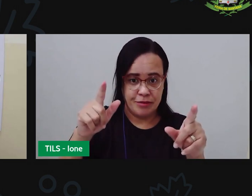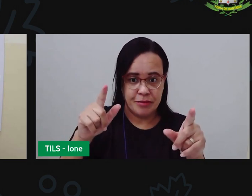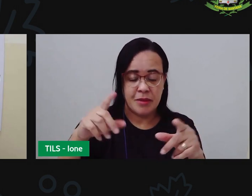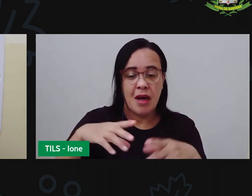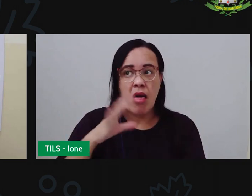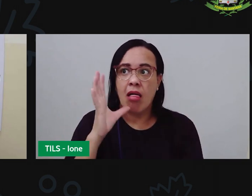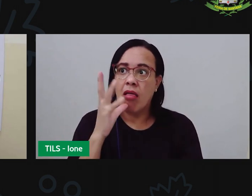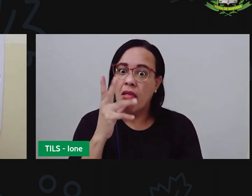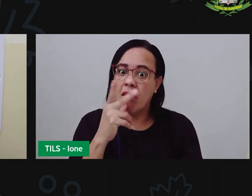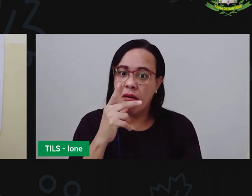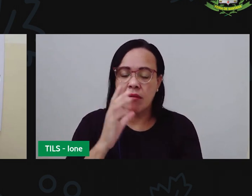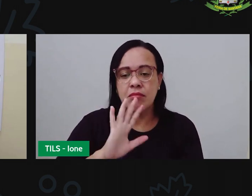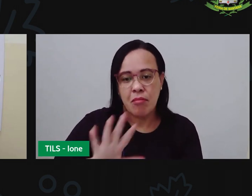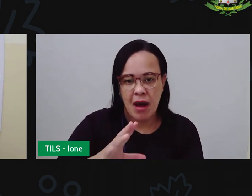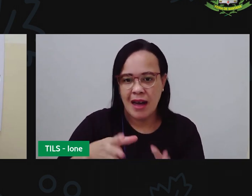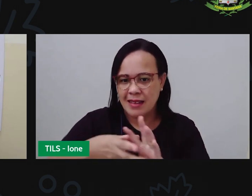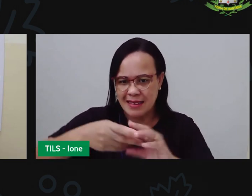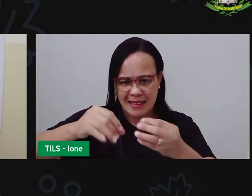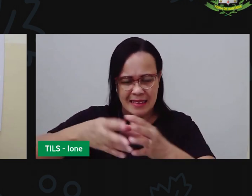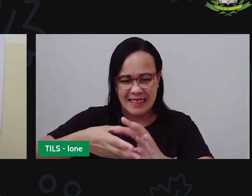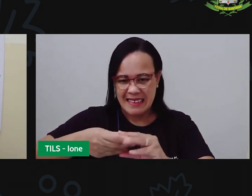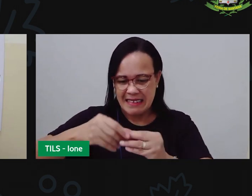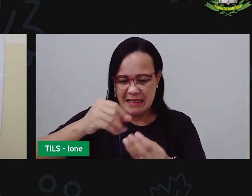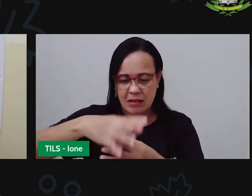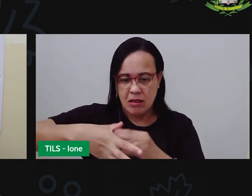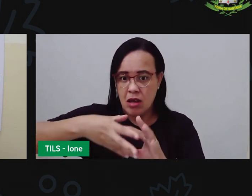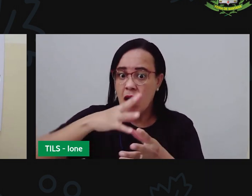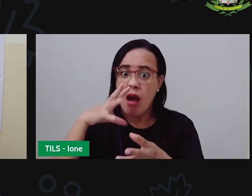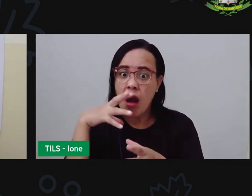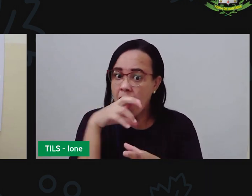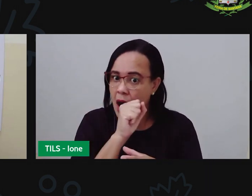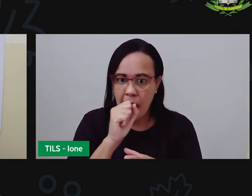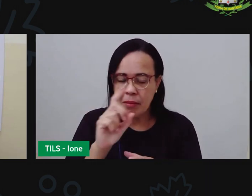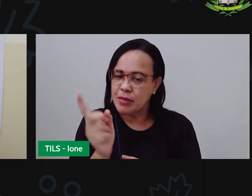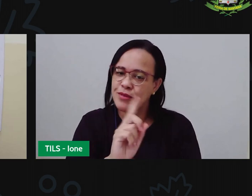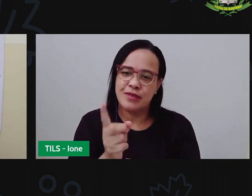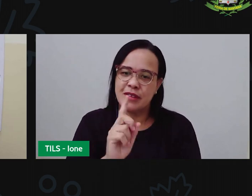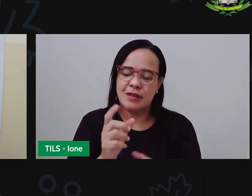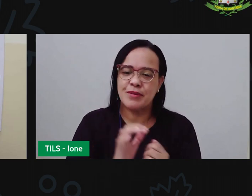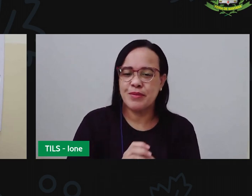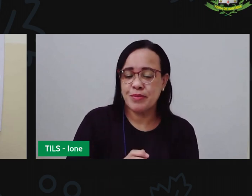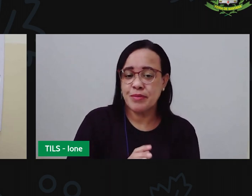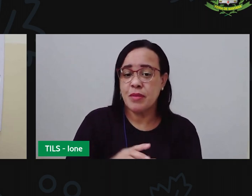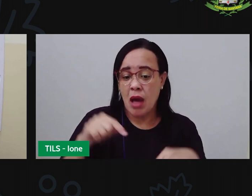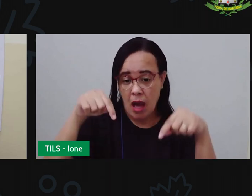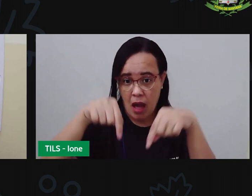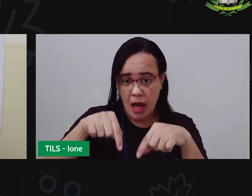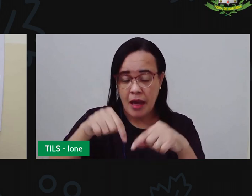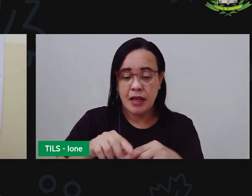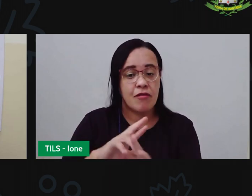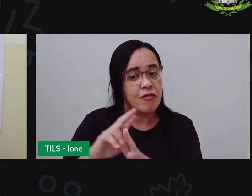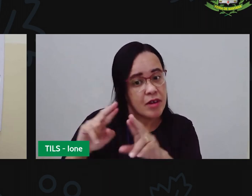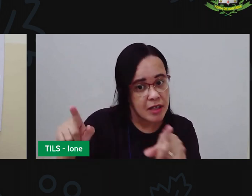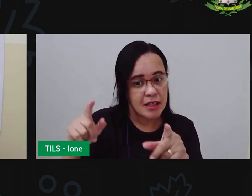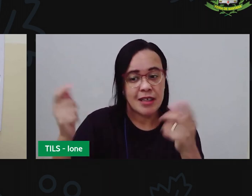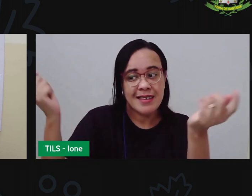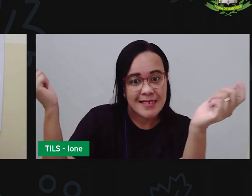decomposição, eles podem ser reutilizados em casa mesmo, tá?